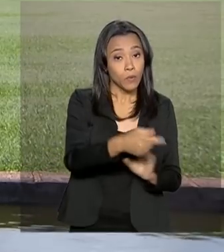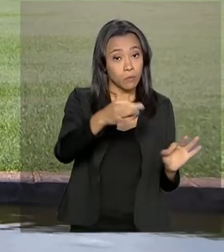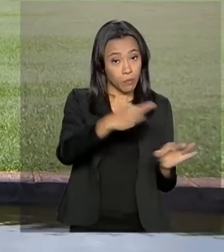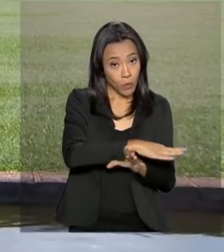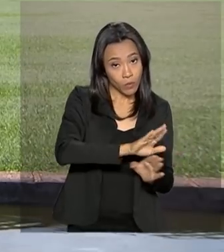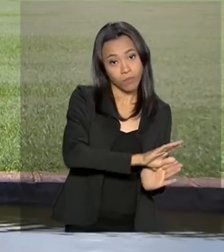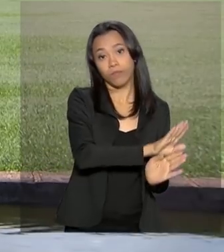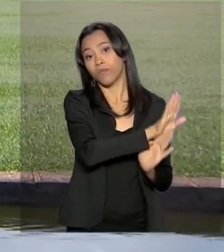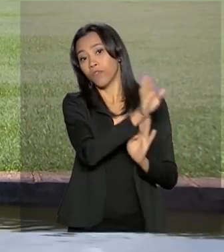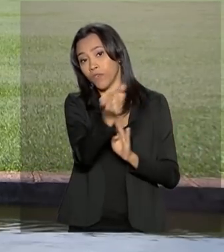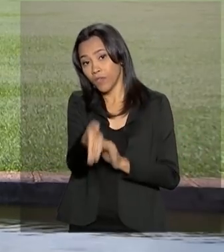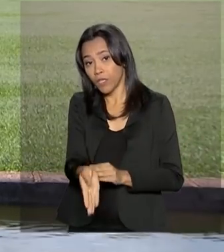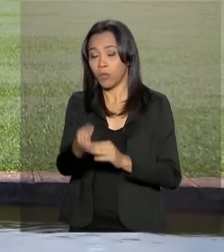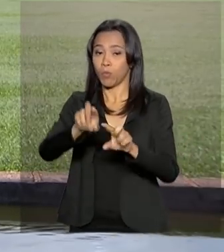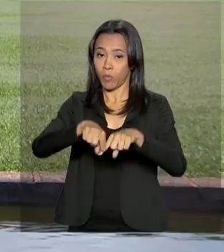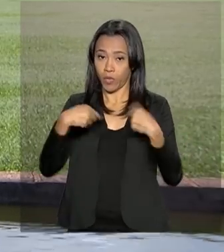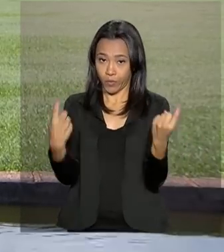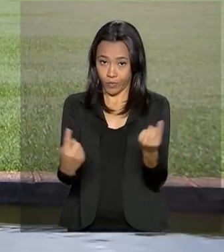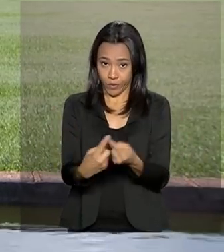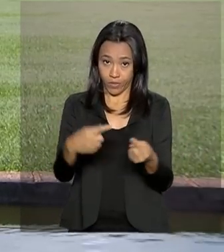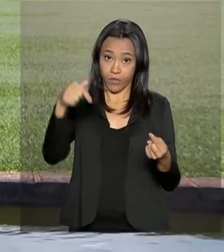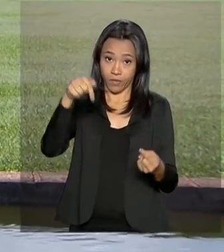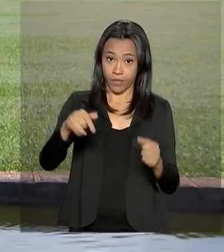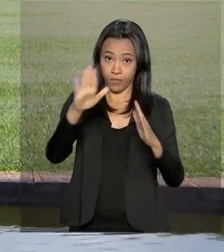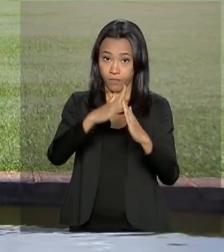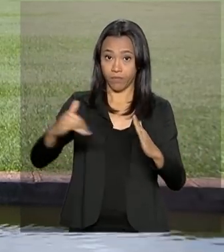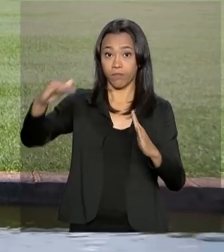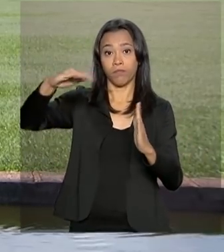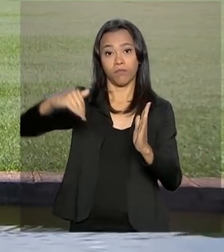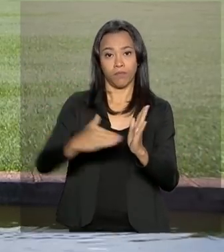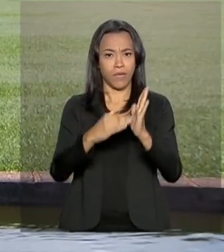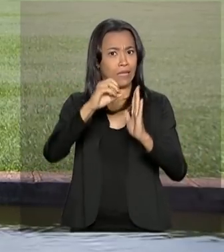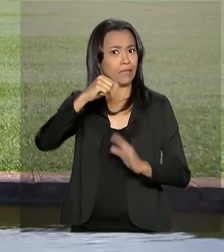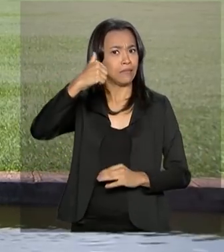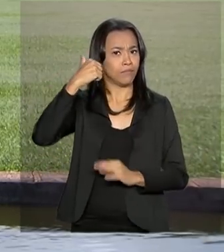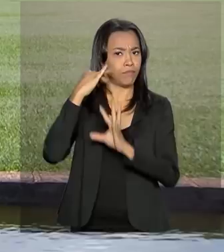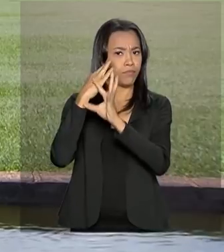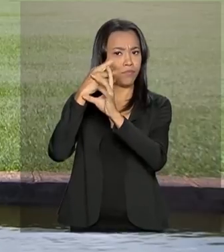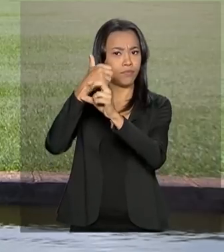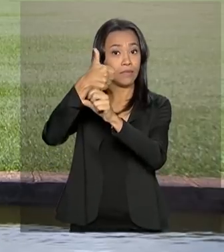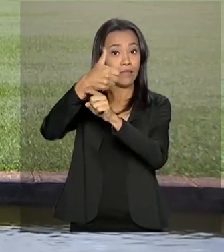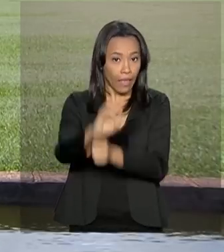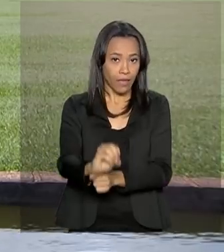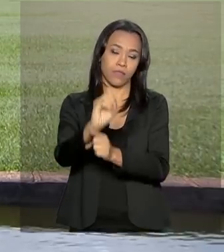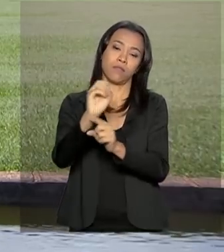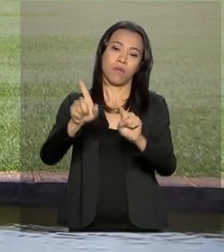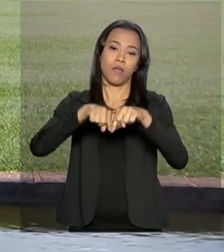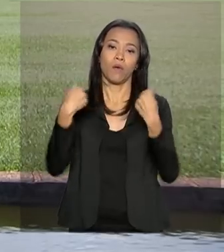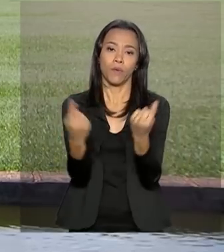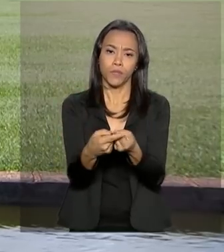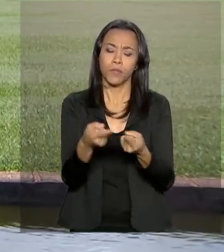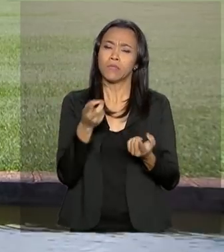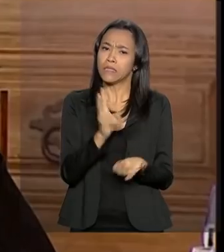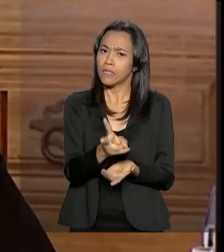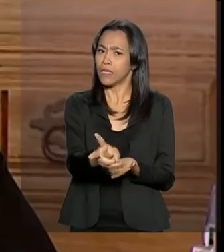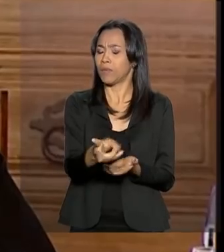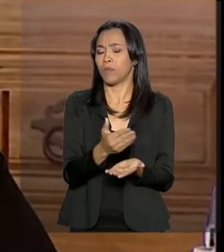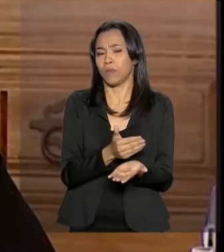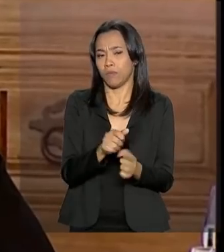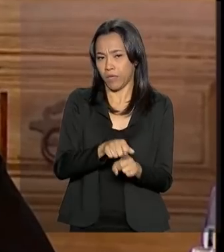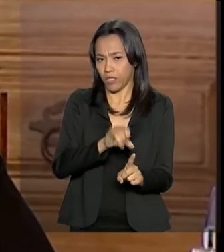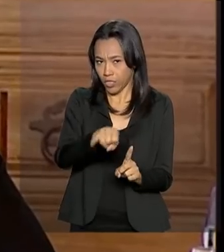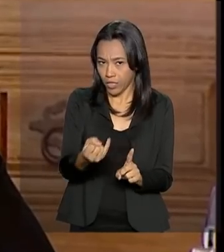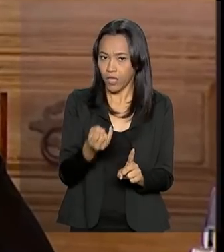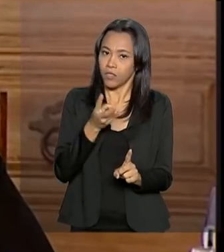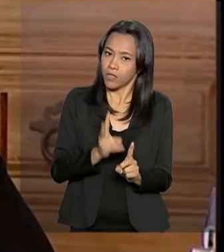reuniu com o Conselho de Governo. Essa foi a décima reunião do grupo. Desde o início do ano, o presidente tem mantido encontros regulares